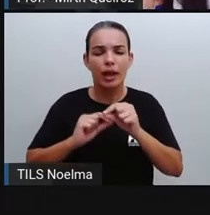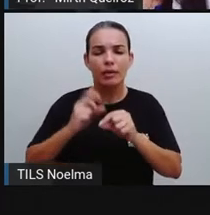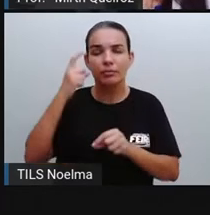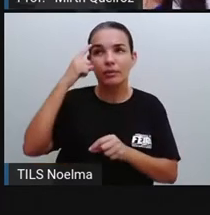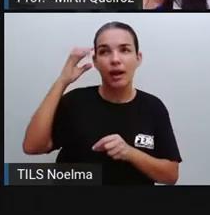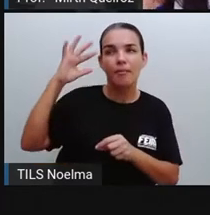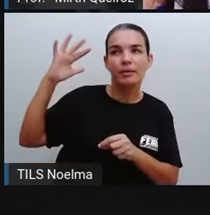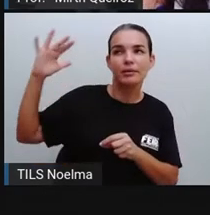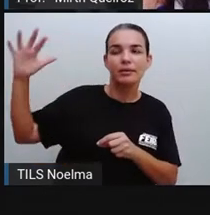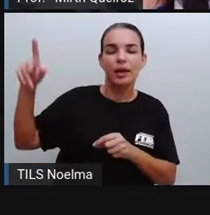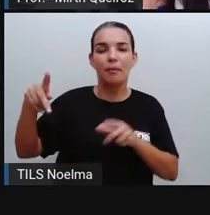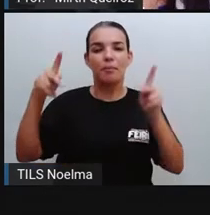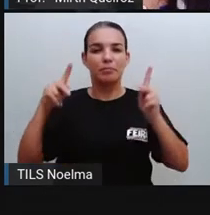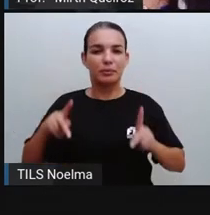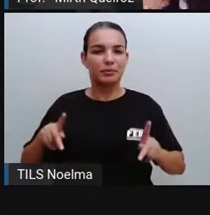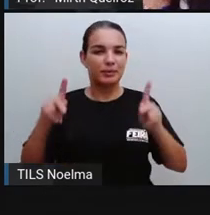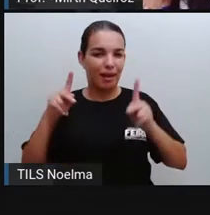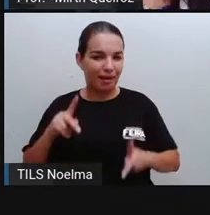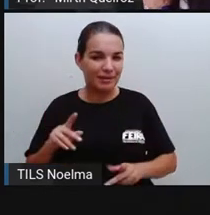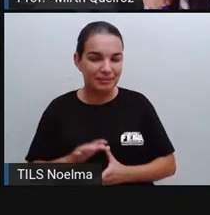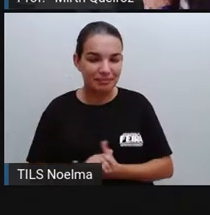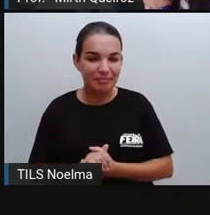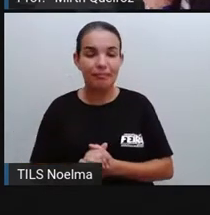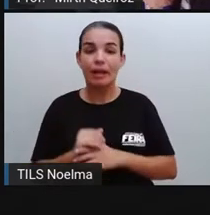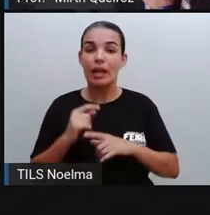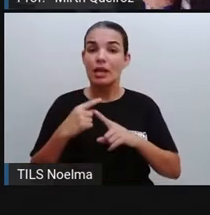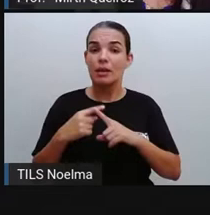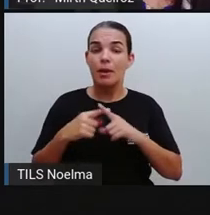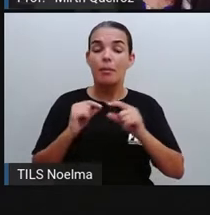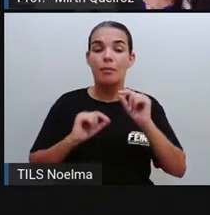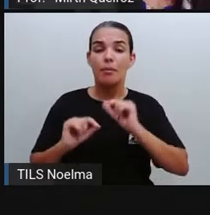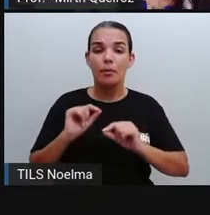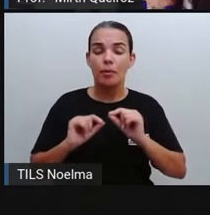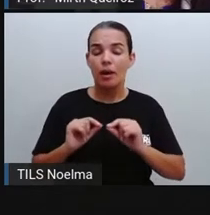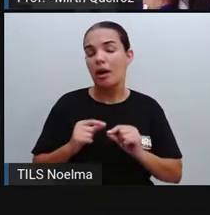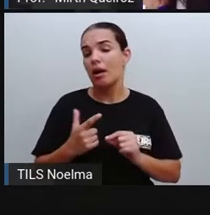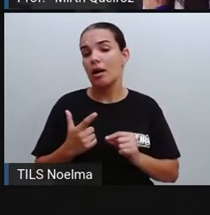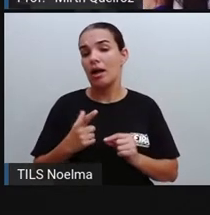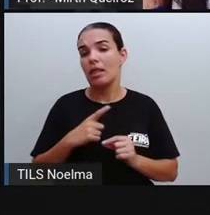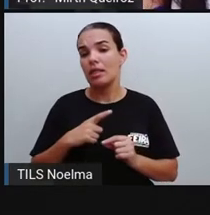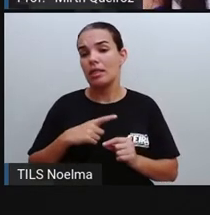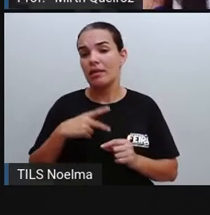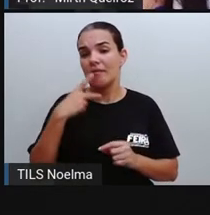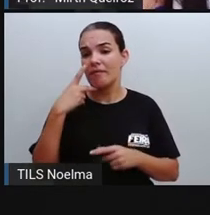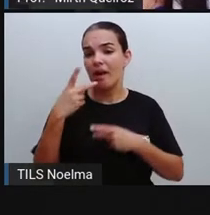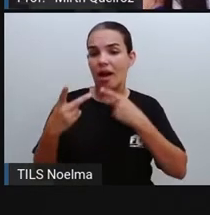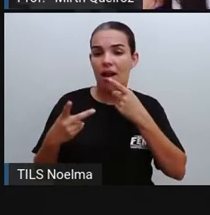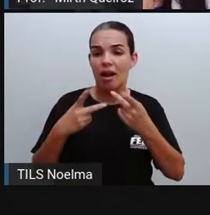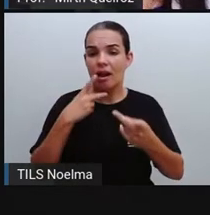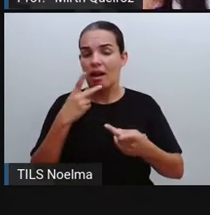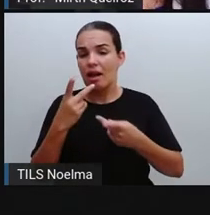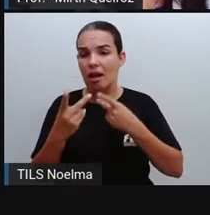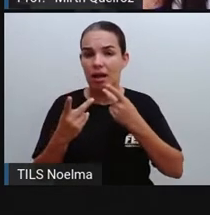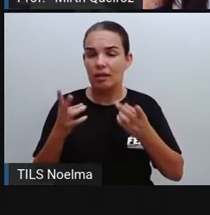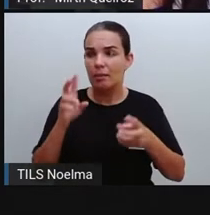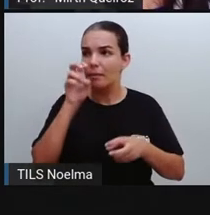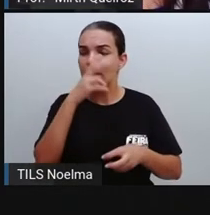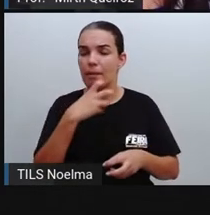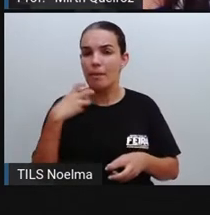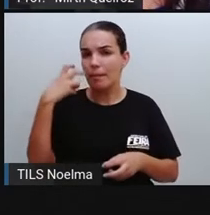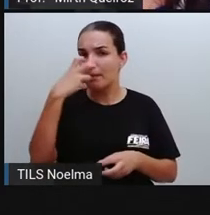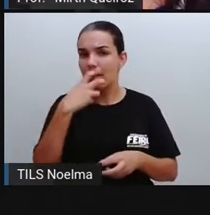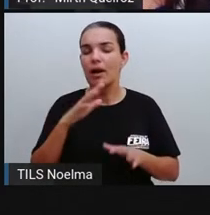imaginário popular, né? E por ser transmitida oralmente pelas pessoas, a gente vai chamar de